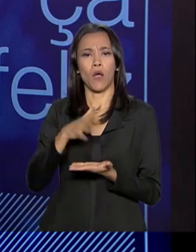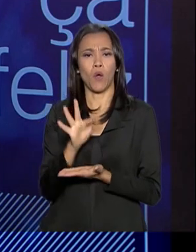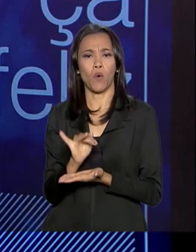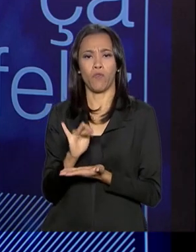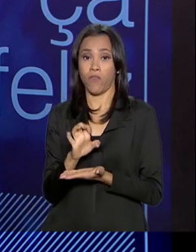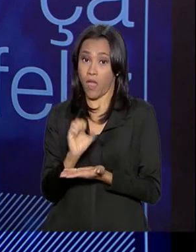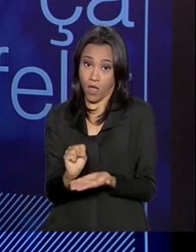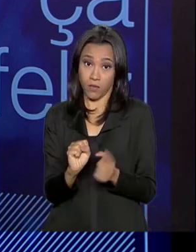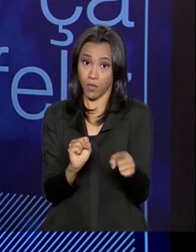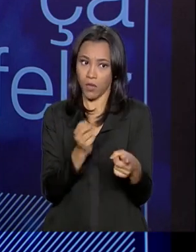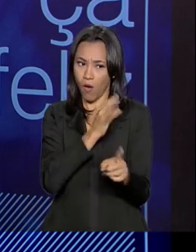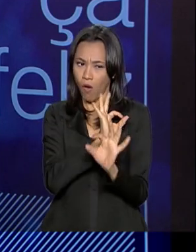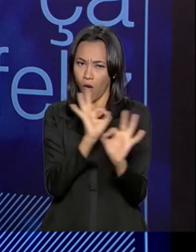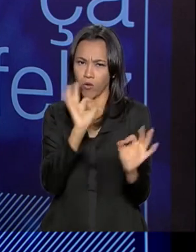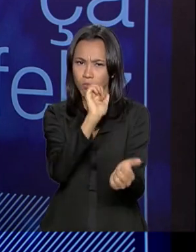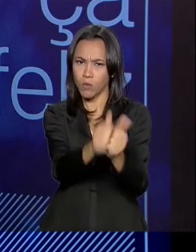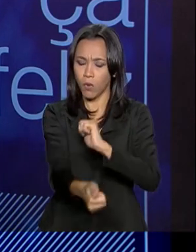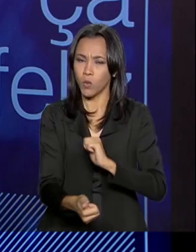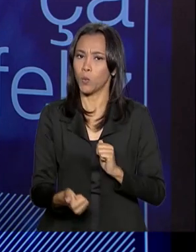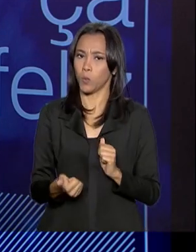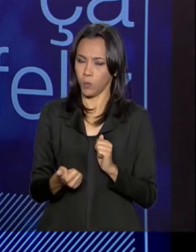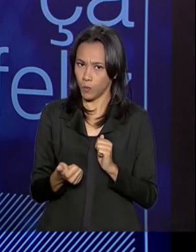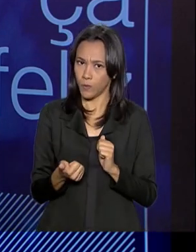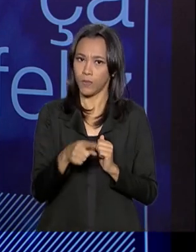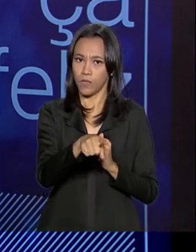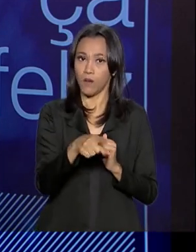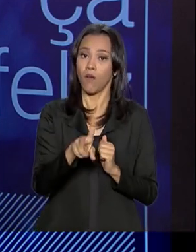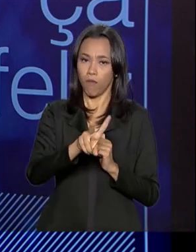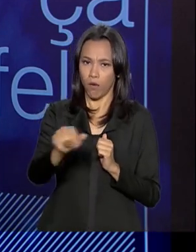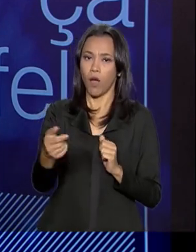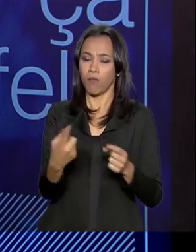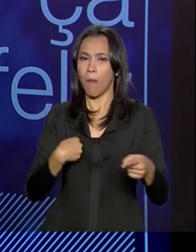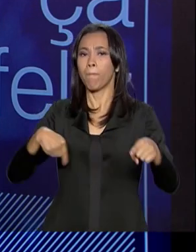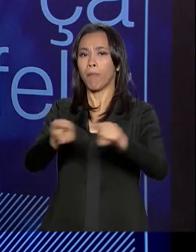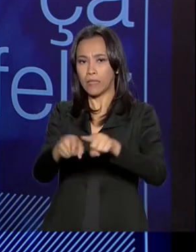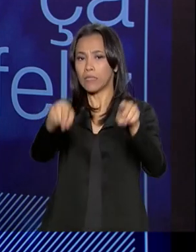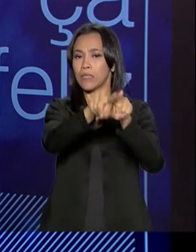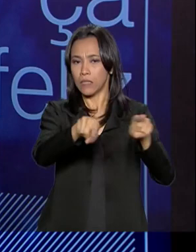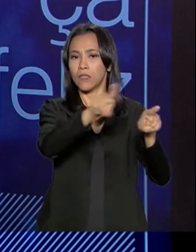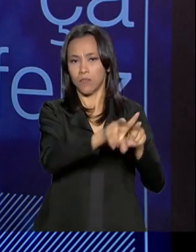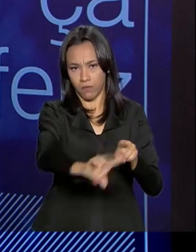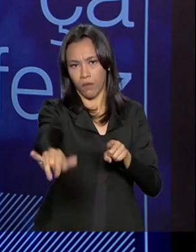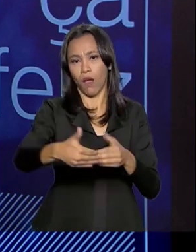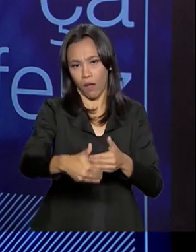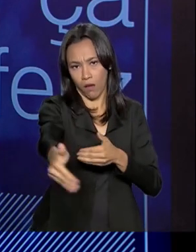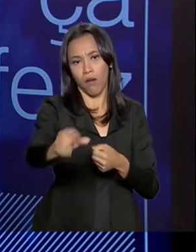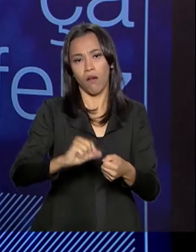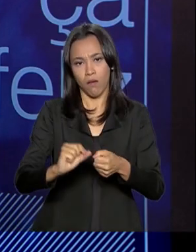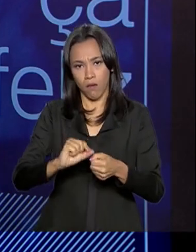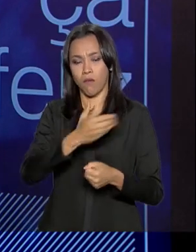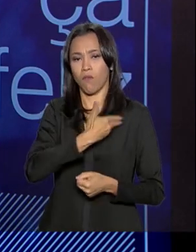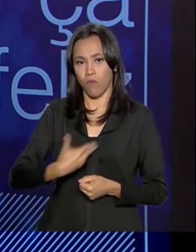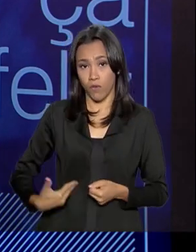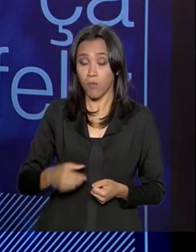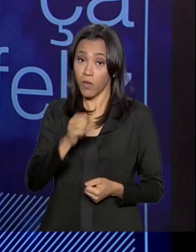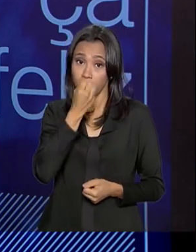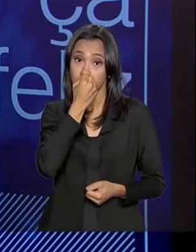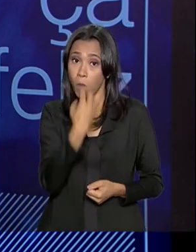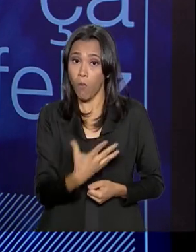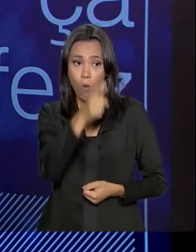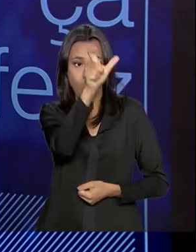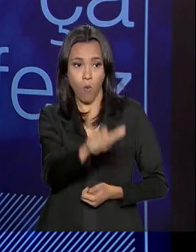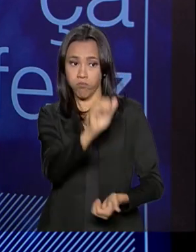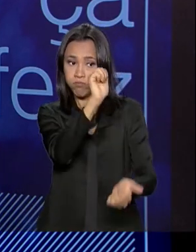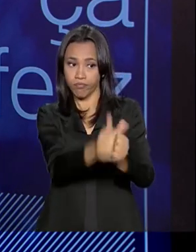enfim, que ele possa fazer realmente um... ter uma vantagem em ser um bom atleta e, ao mesmo tempo, a própria